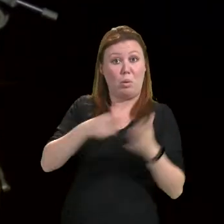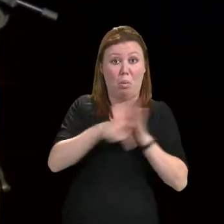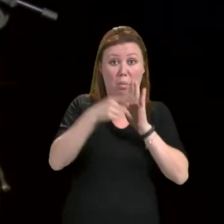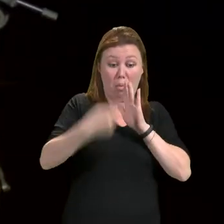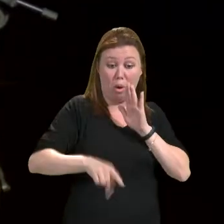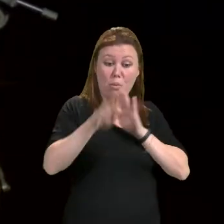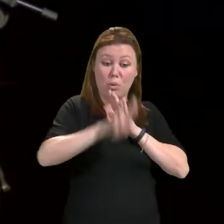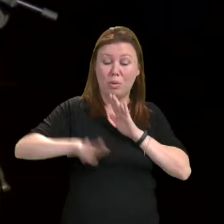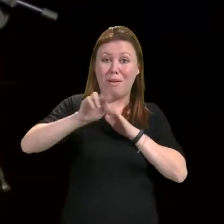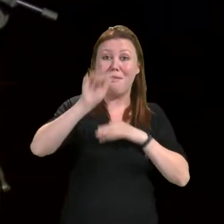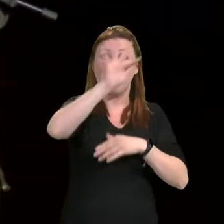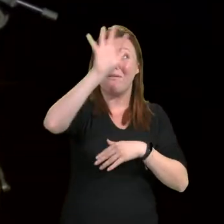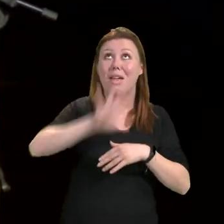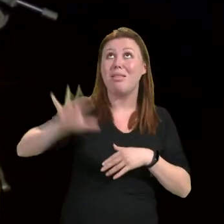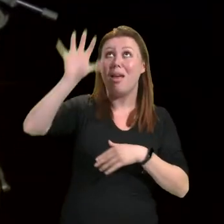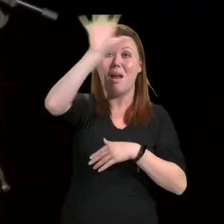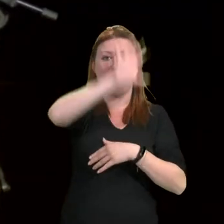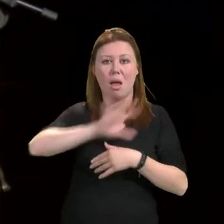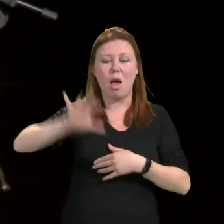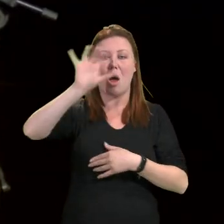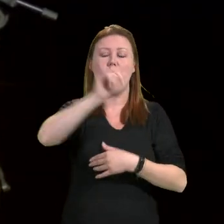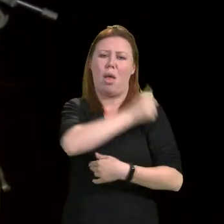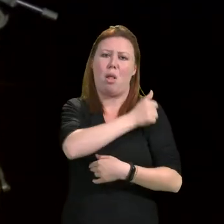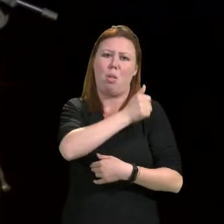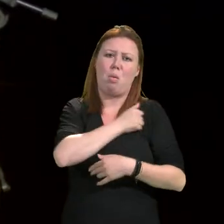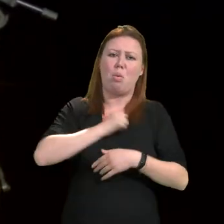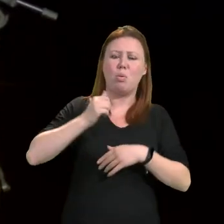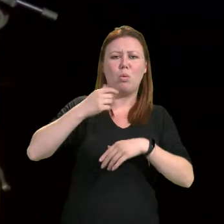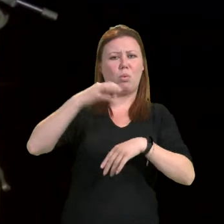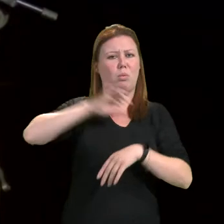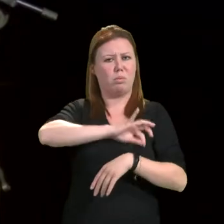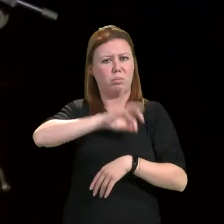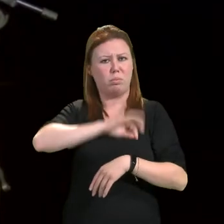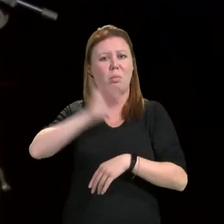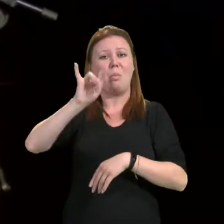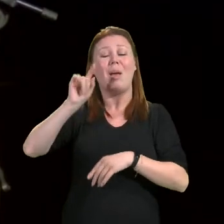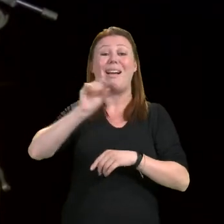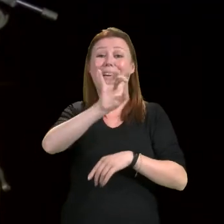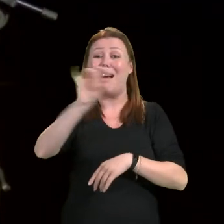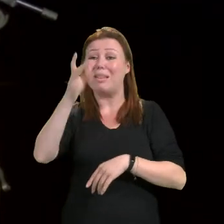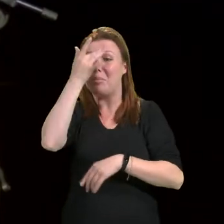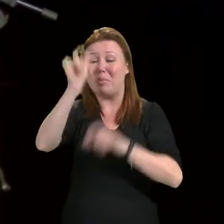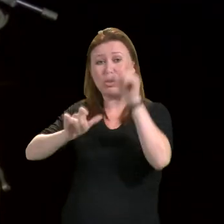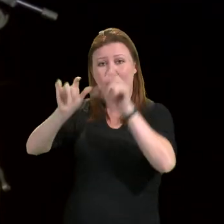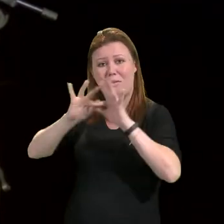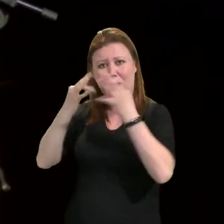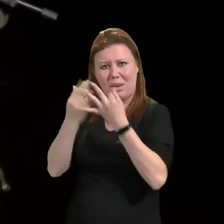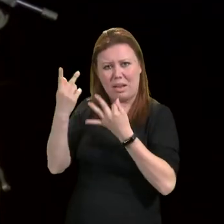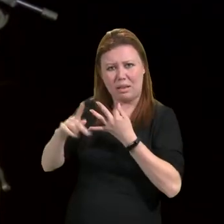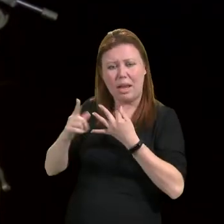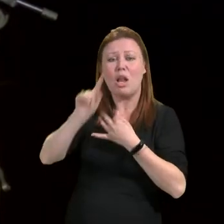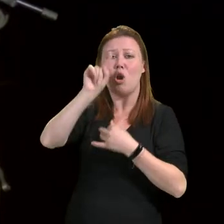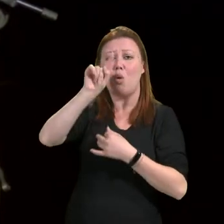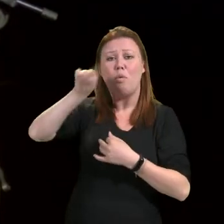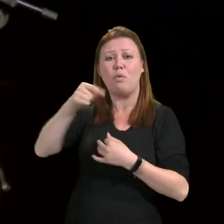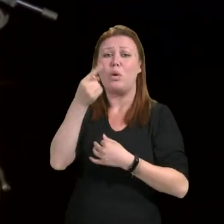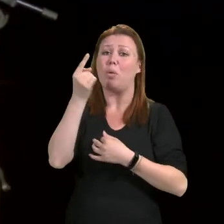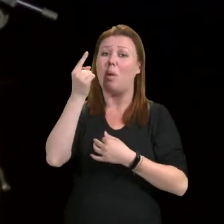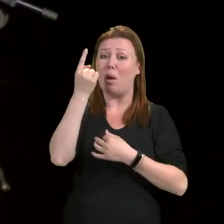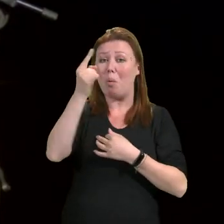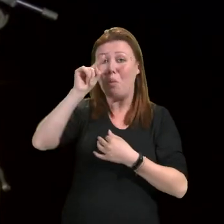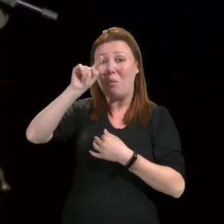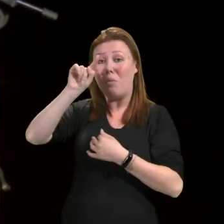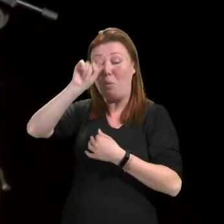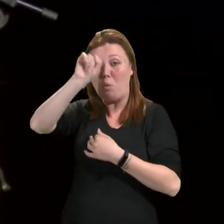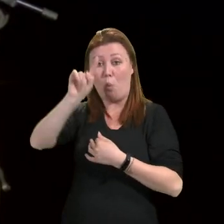brasileiras são estudantes de baixa renda com uma renda per capita abaixo de 1,5 salário mínimo.